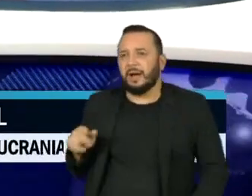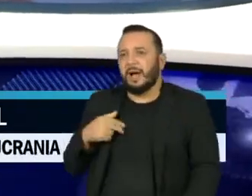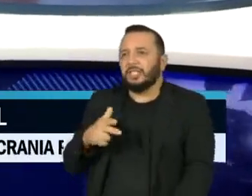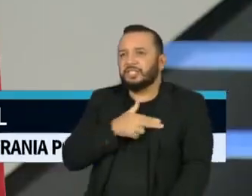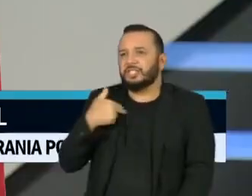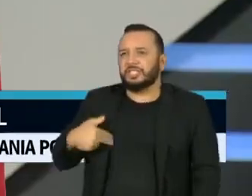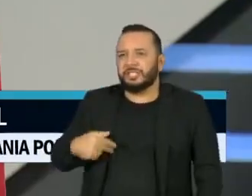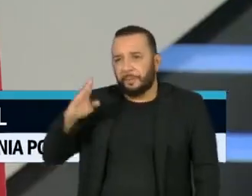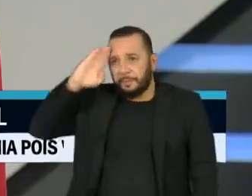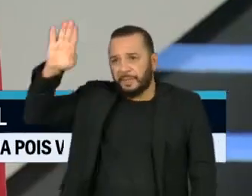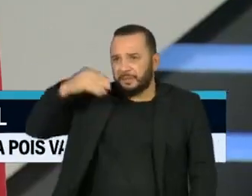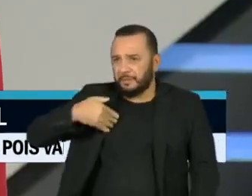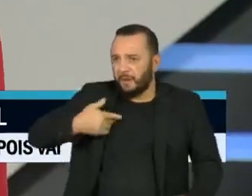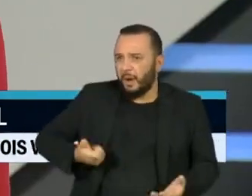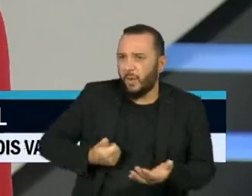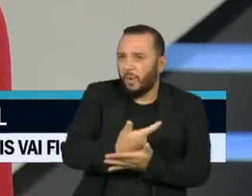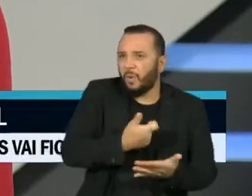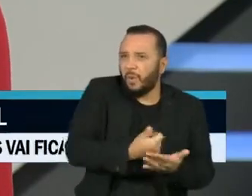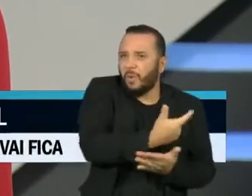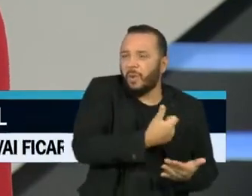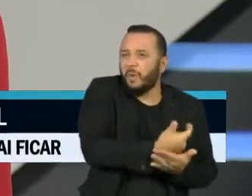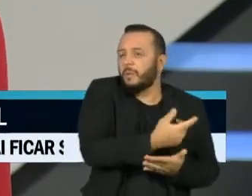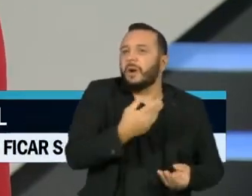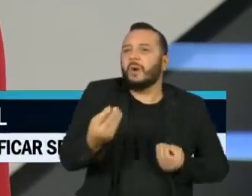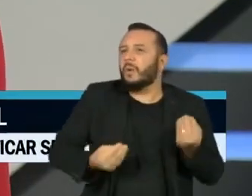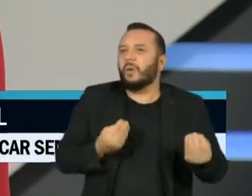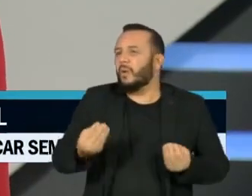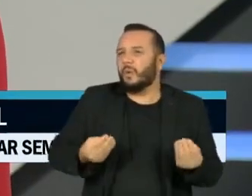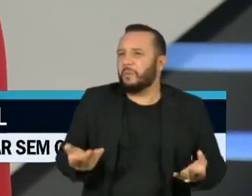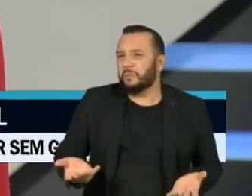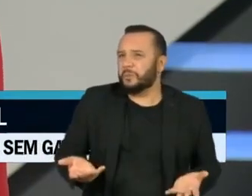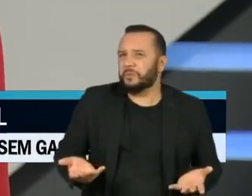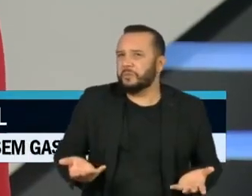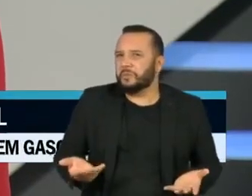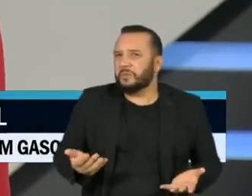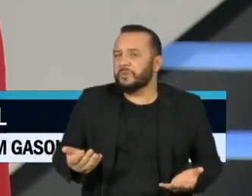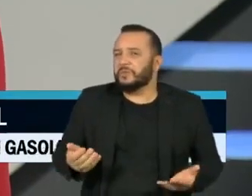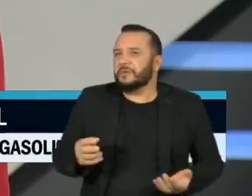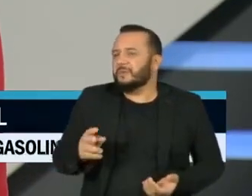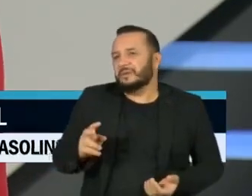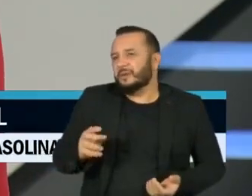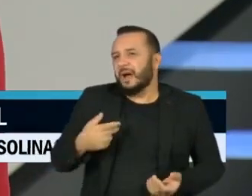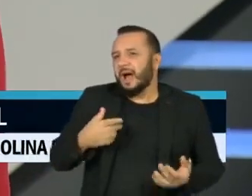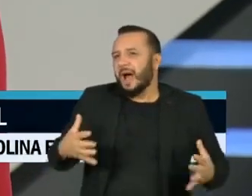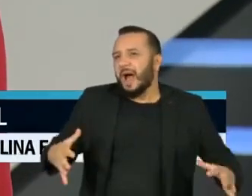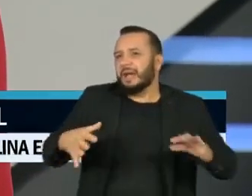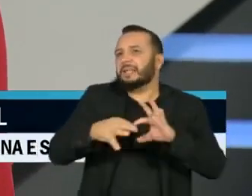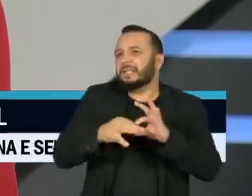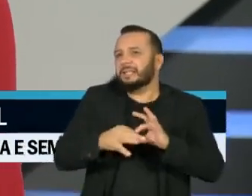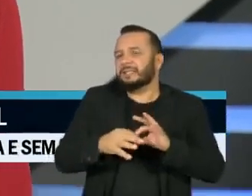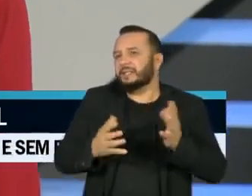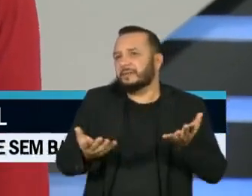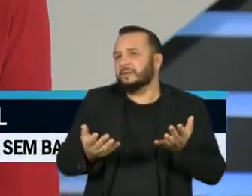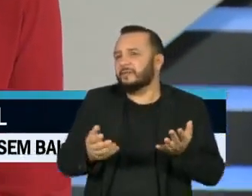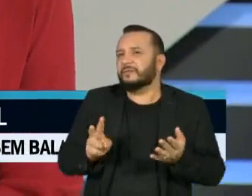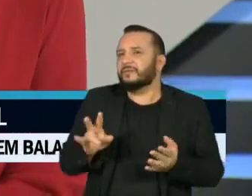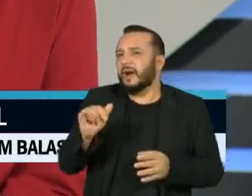ficaria, como essa possível aliança vai mudar ali a relação de forças no mundo?